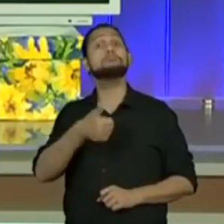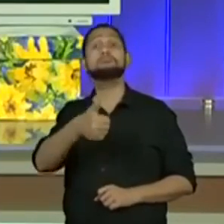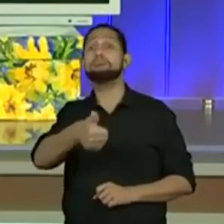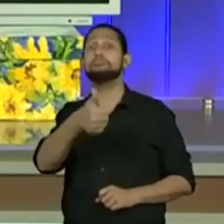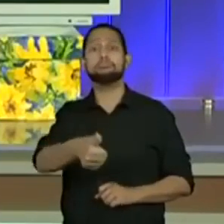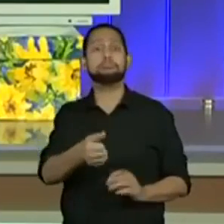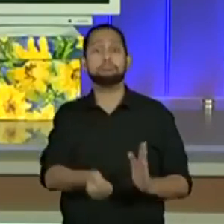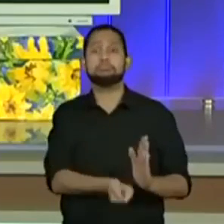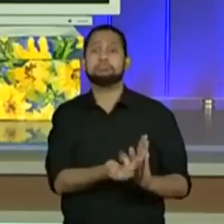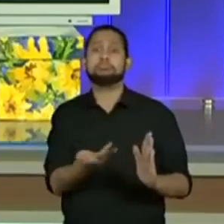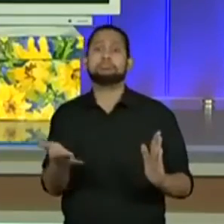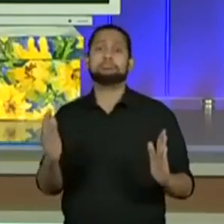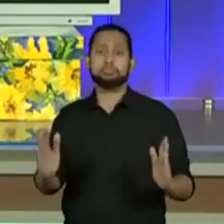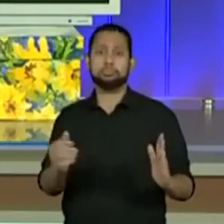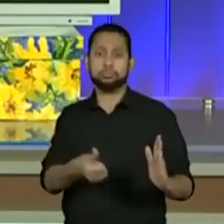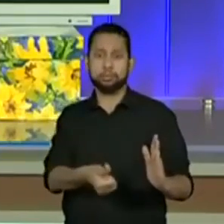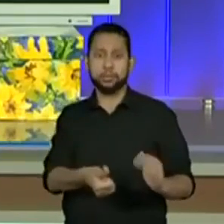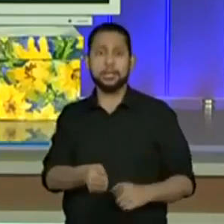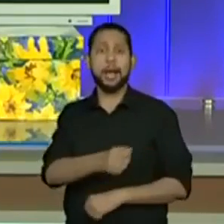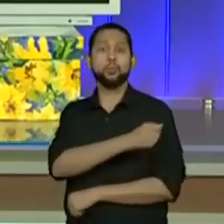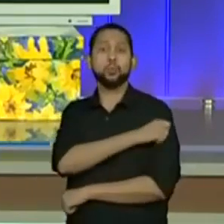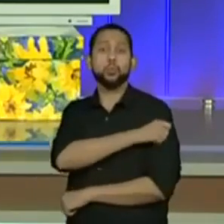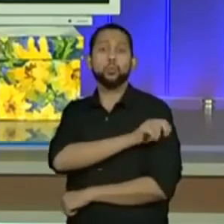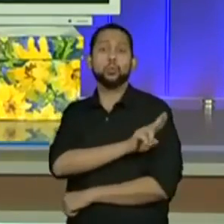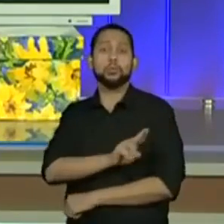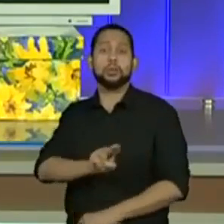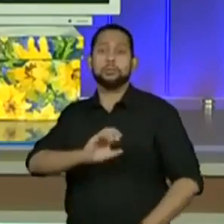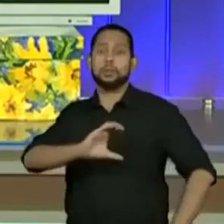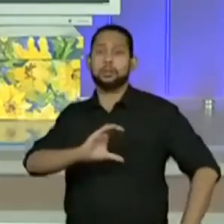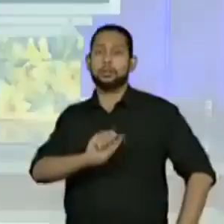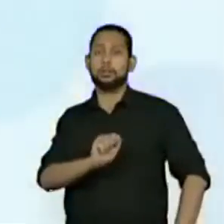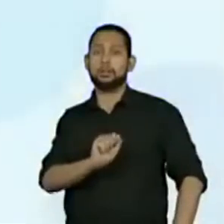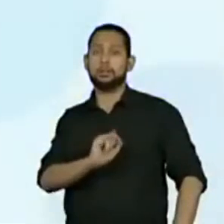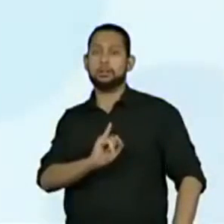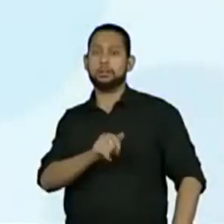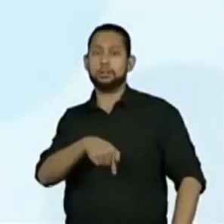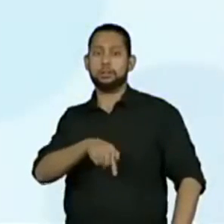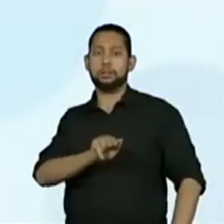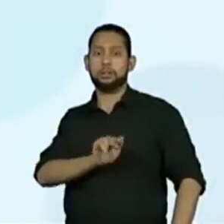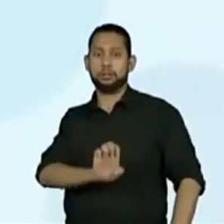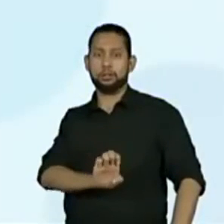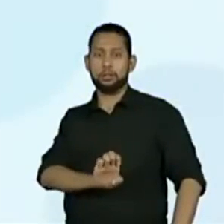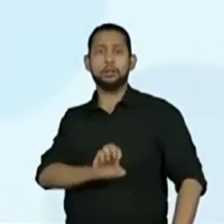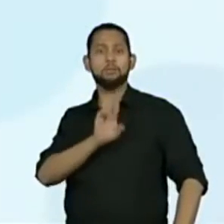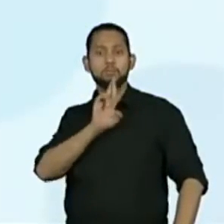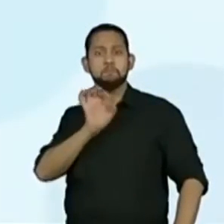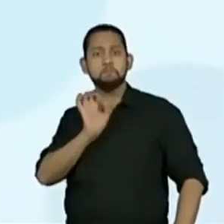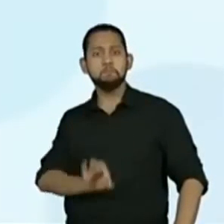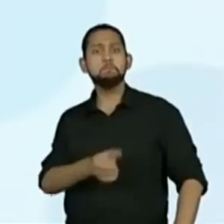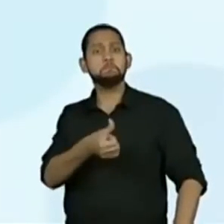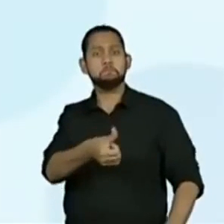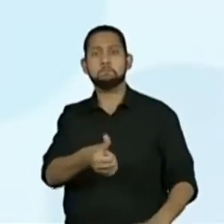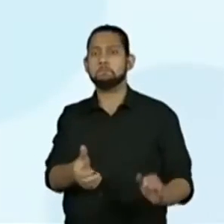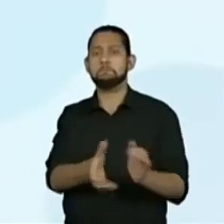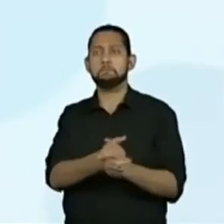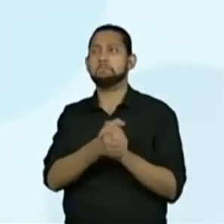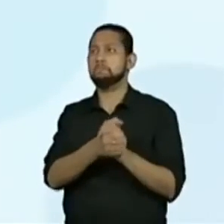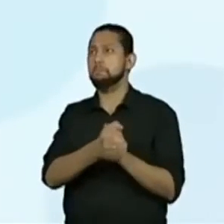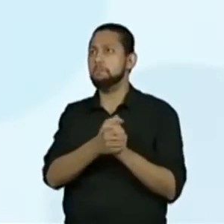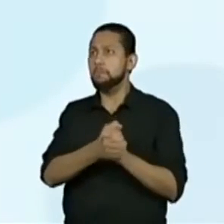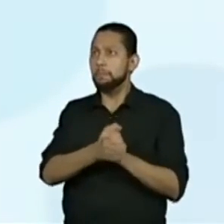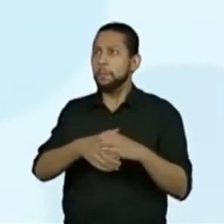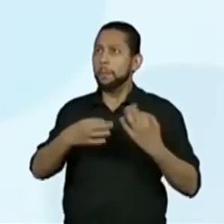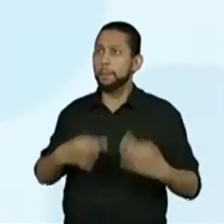disse que o aluno Kaique também respondeu seis. Muito bem. Muito bem. Vocês estão de parabéns.